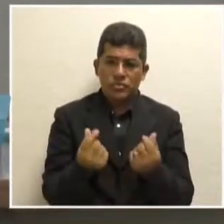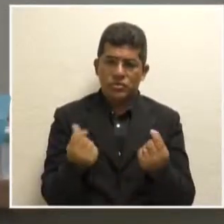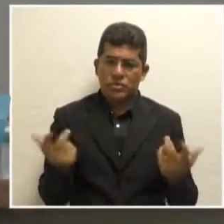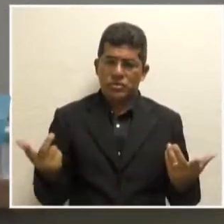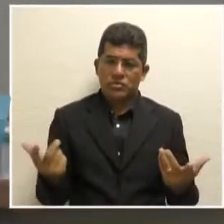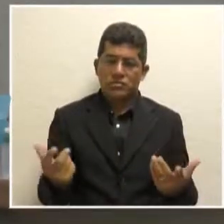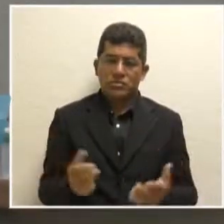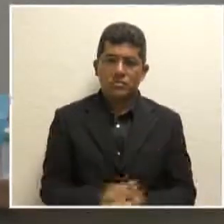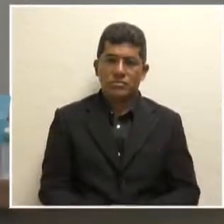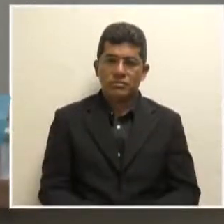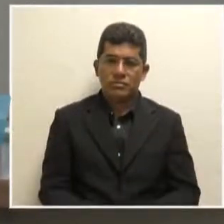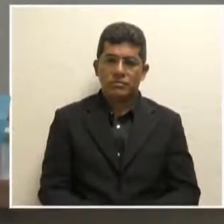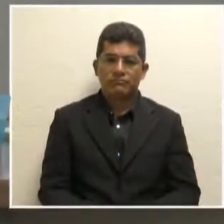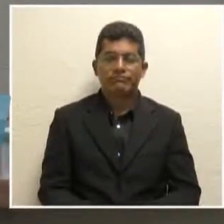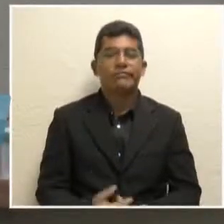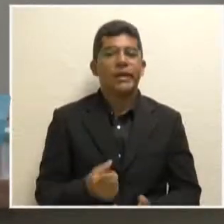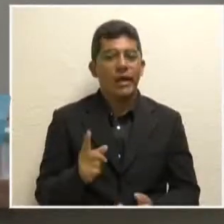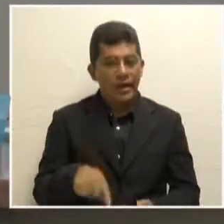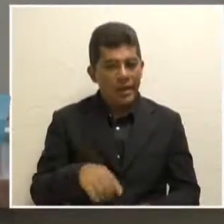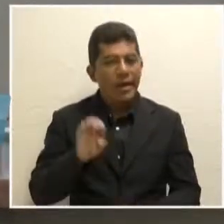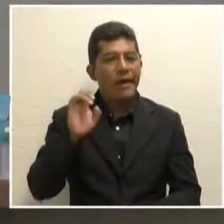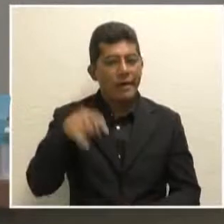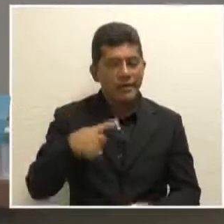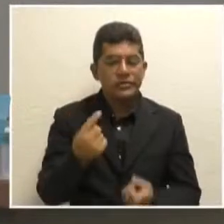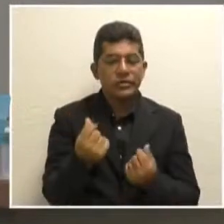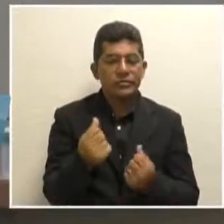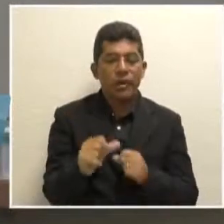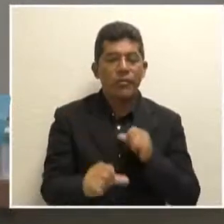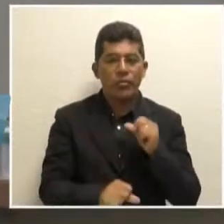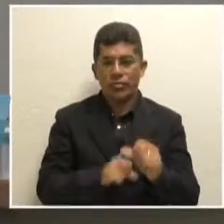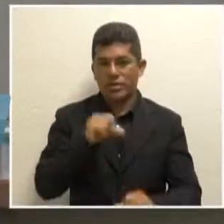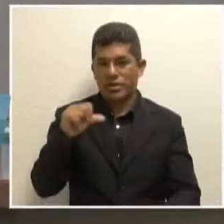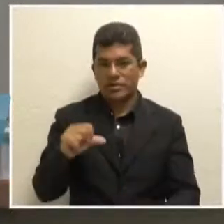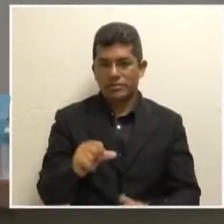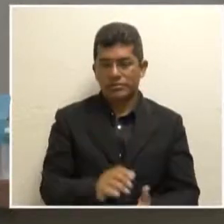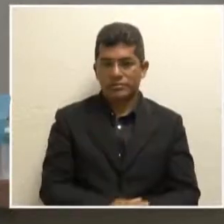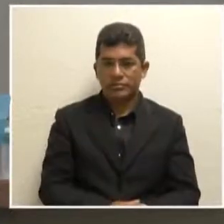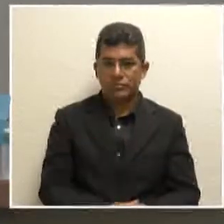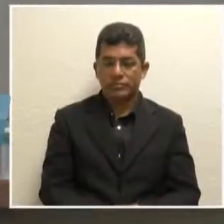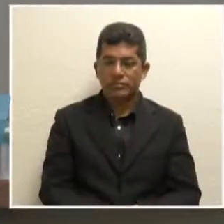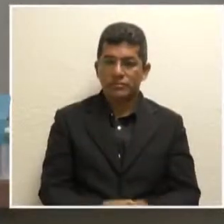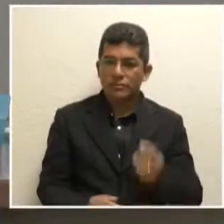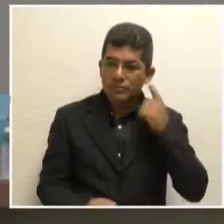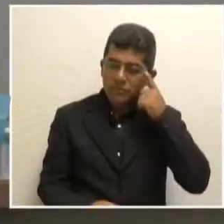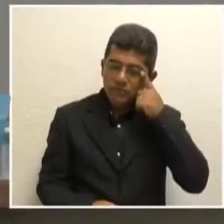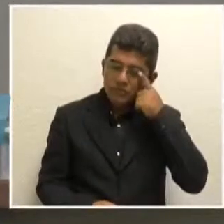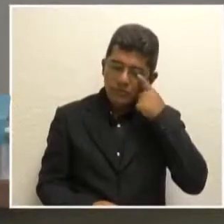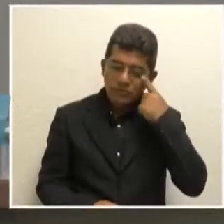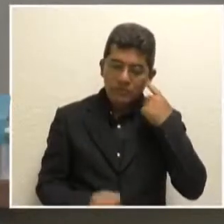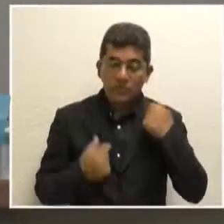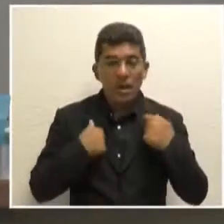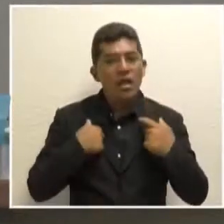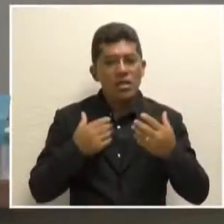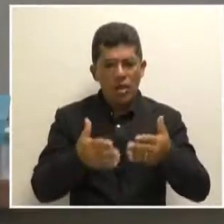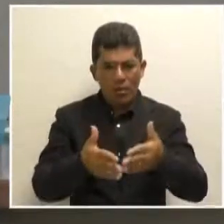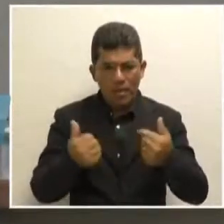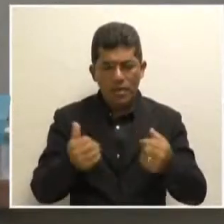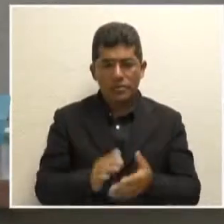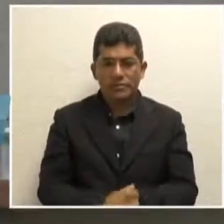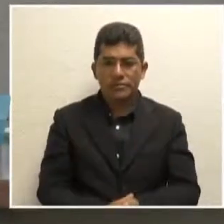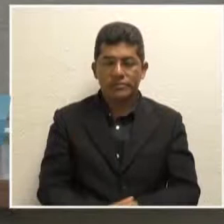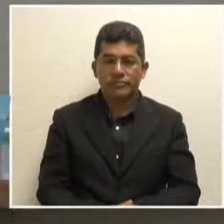É dinheiro para transformar, para mudar. E aí eu peço aqui aos colegas,